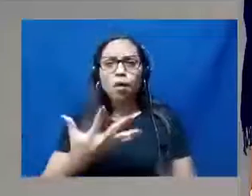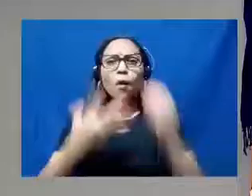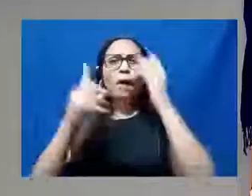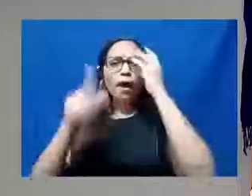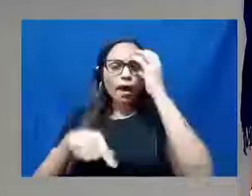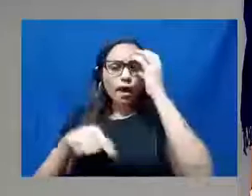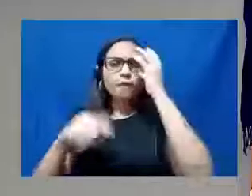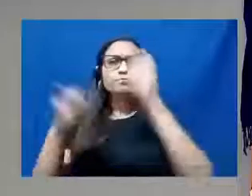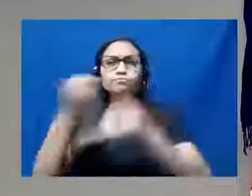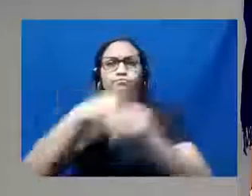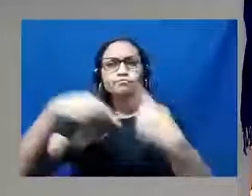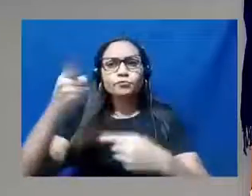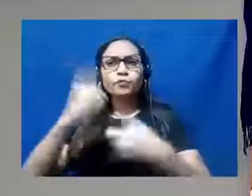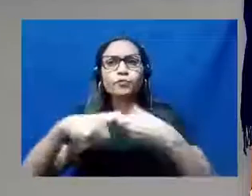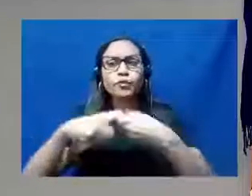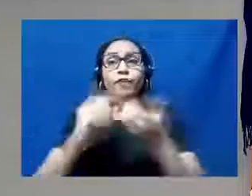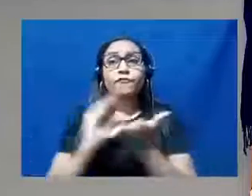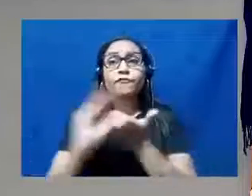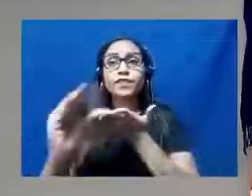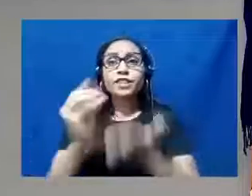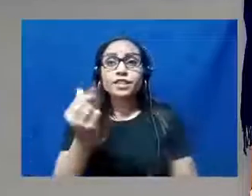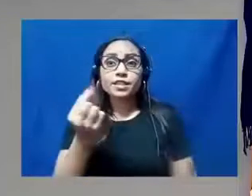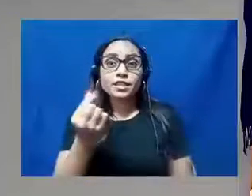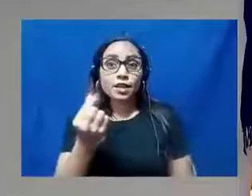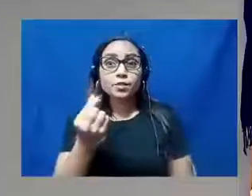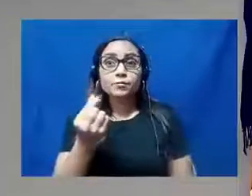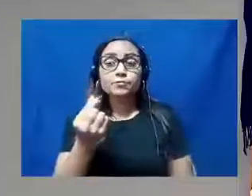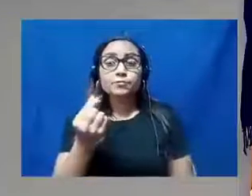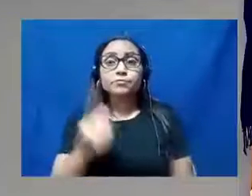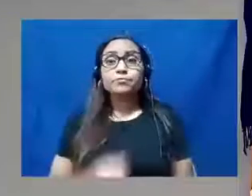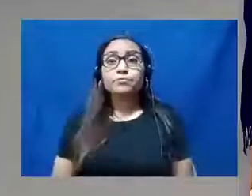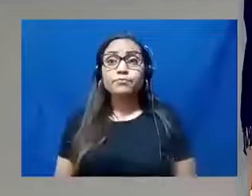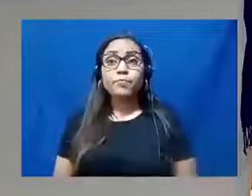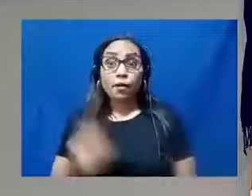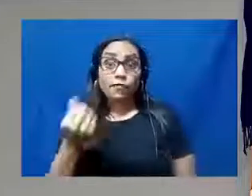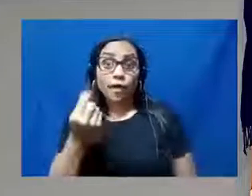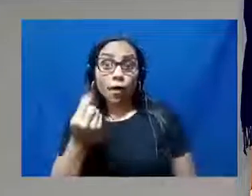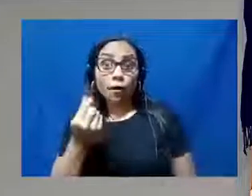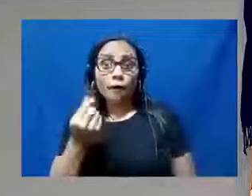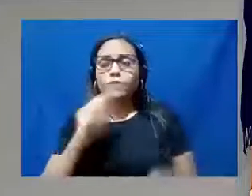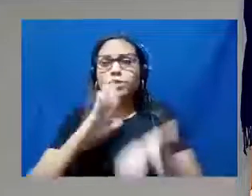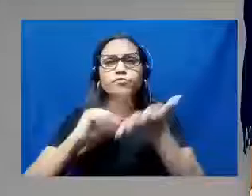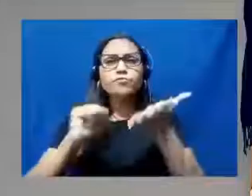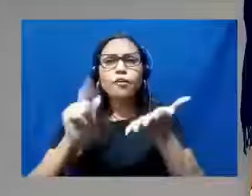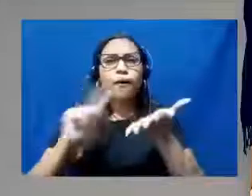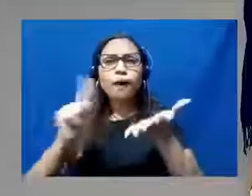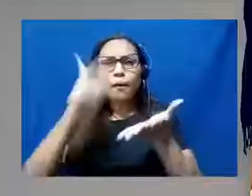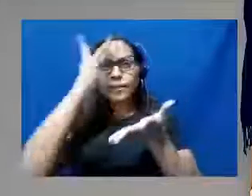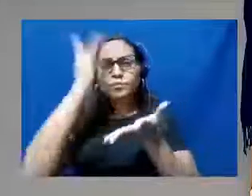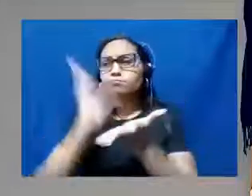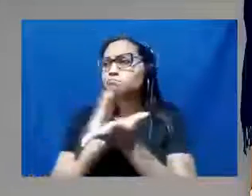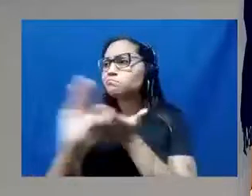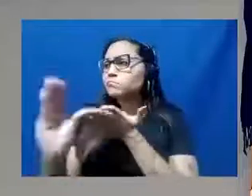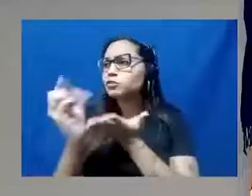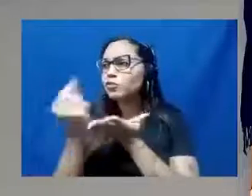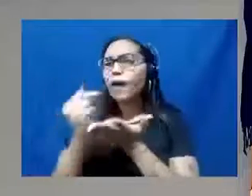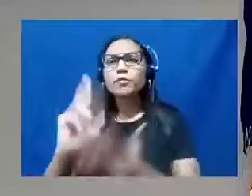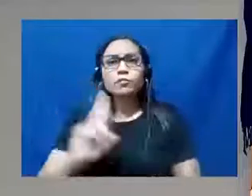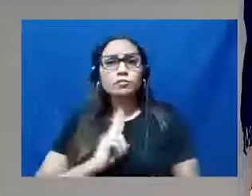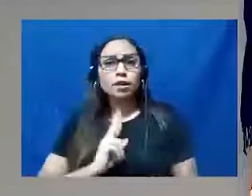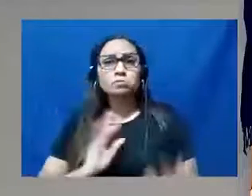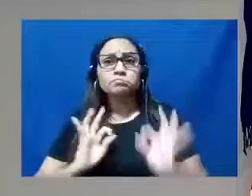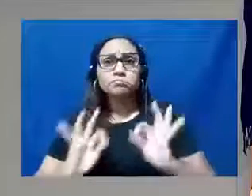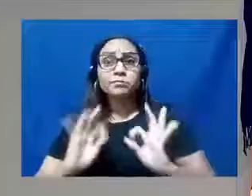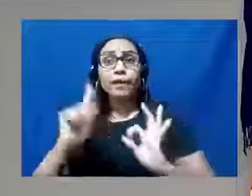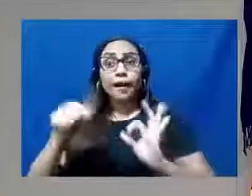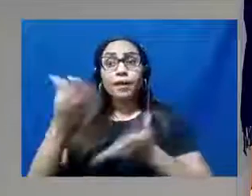é um município que o empreendedor coloca um valor e ele quer tirar, ninguém vai colocar um valor e investir para não ter resultado financeiro. É uma